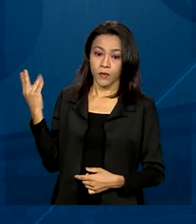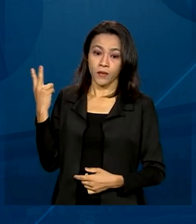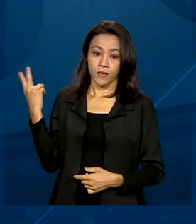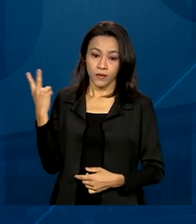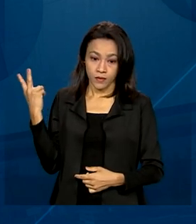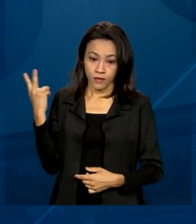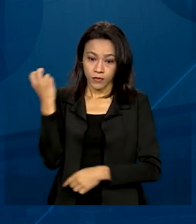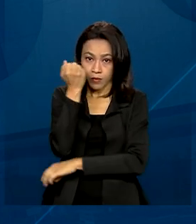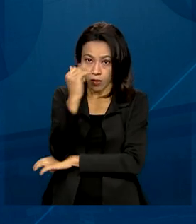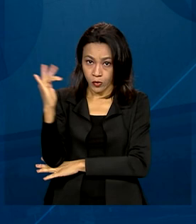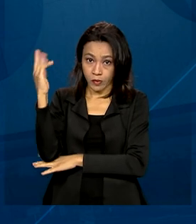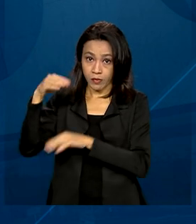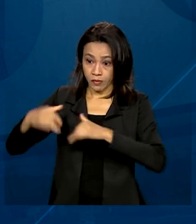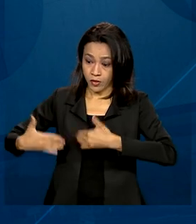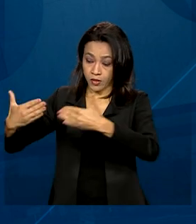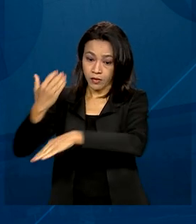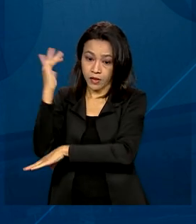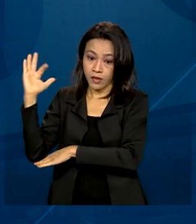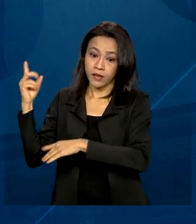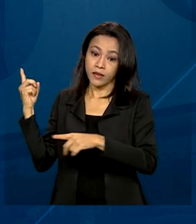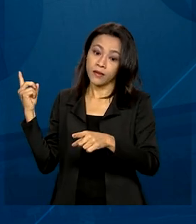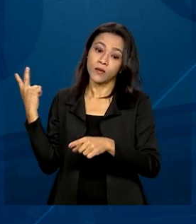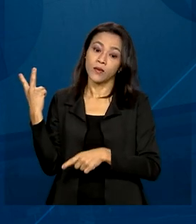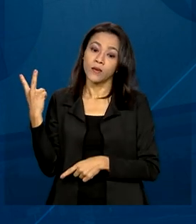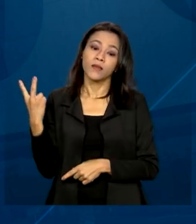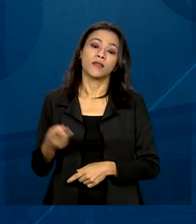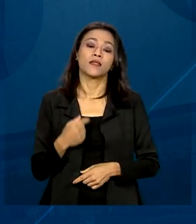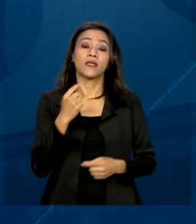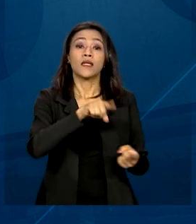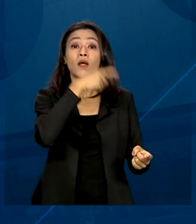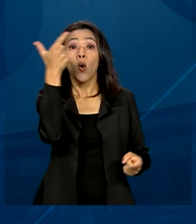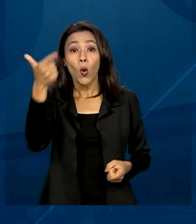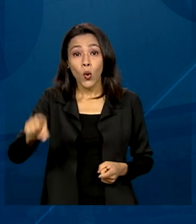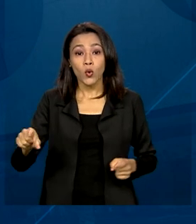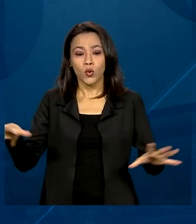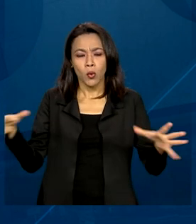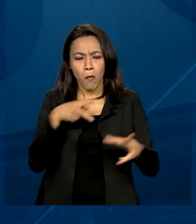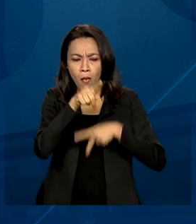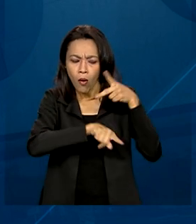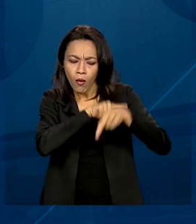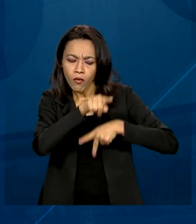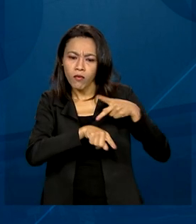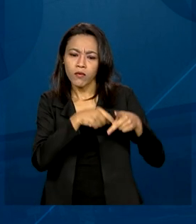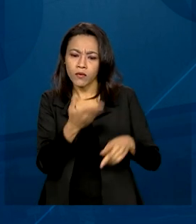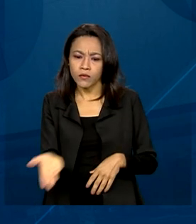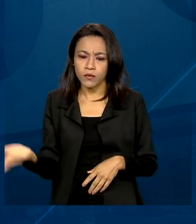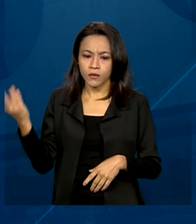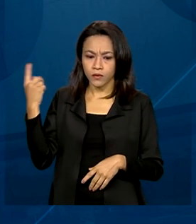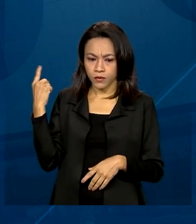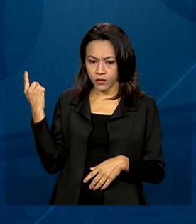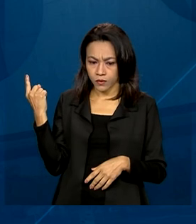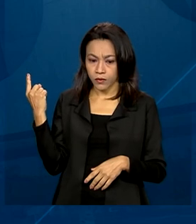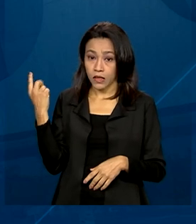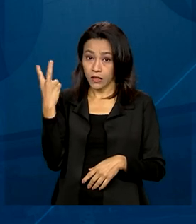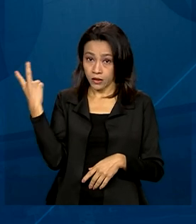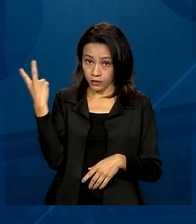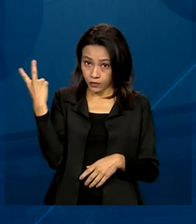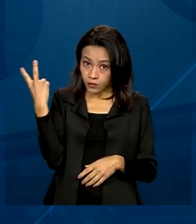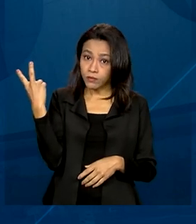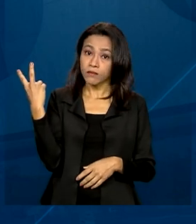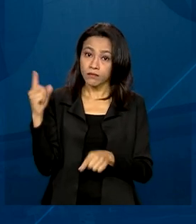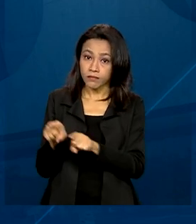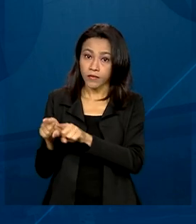ex-ministras Marina Silva e Isabela Teixeira. No grupo de povos originários, Sônia Guajajara e Joênia